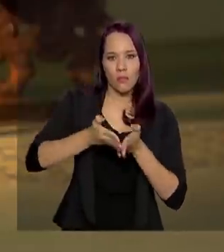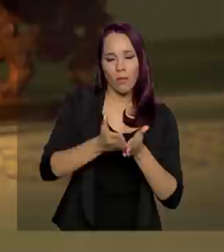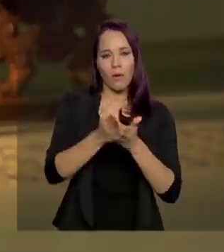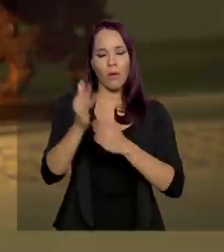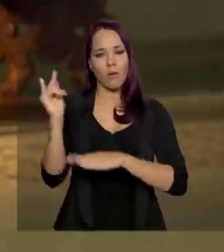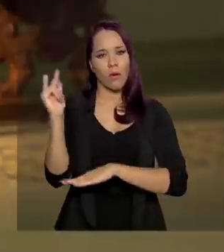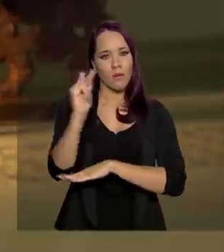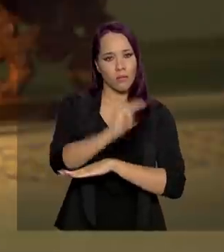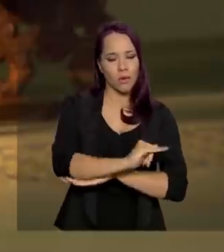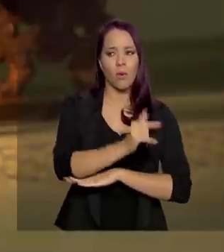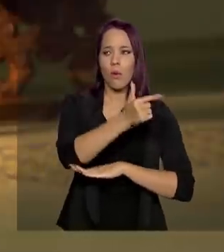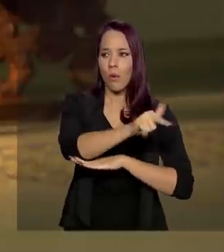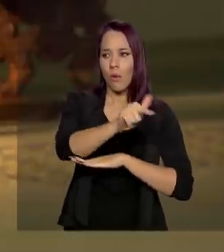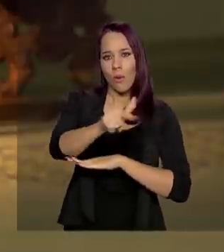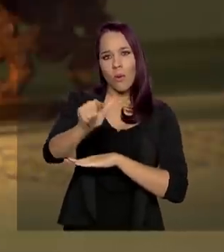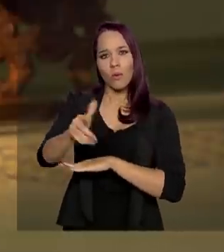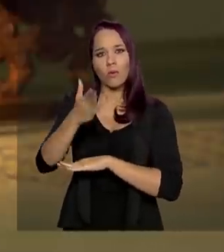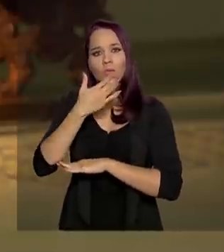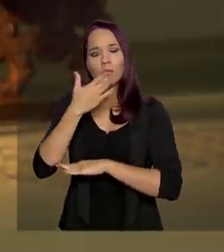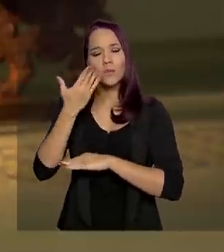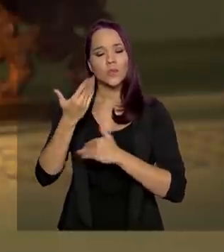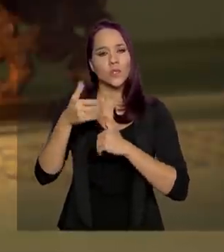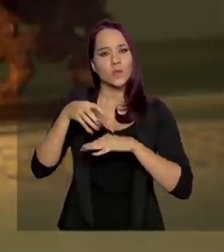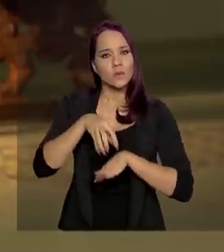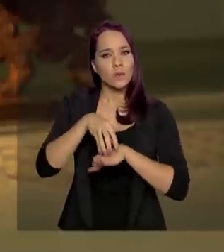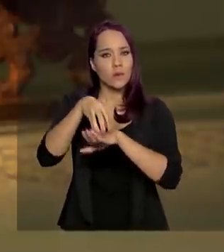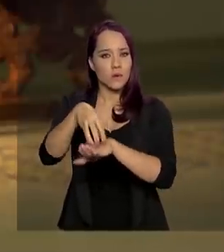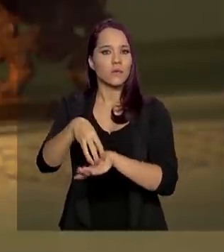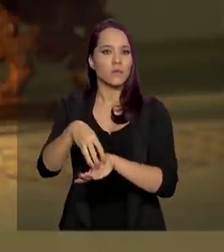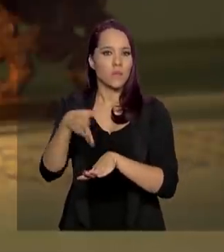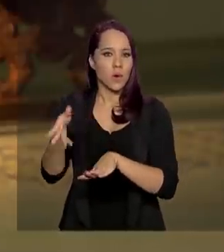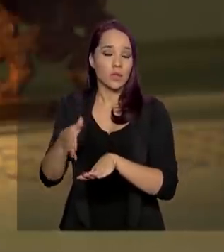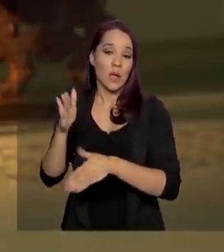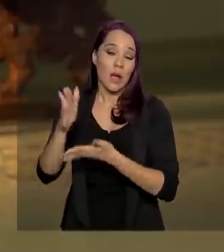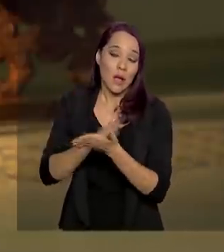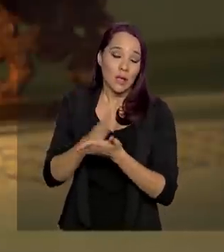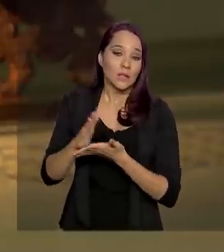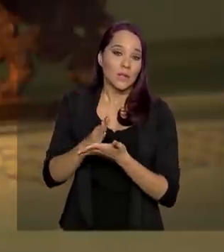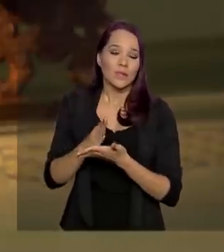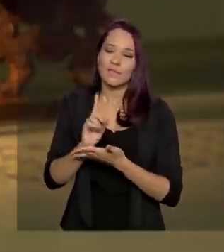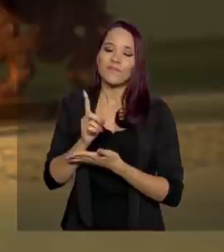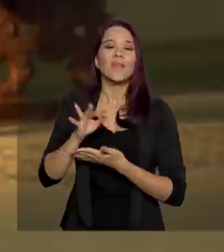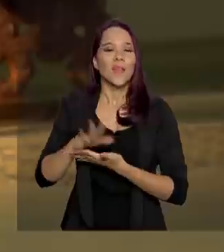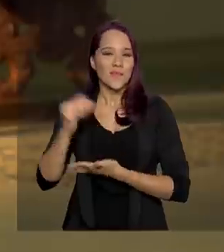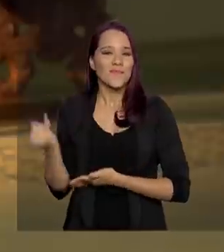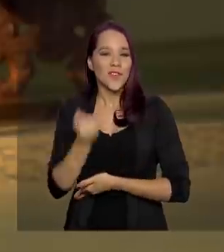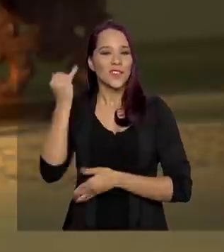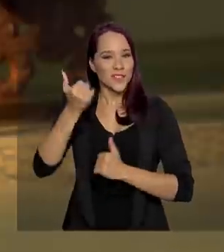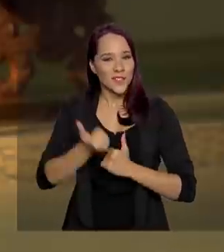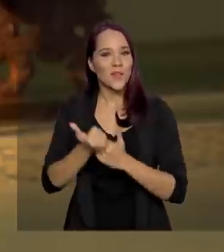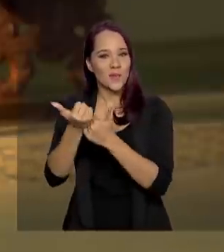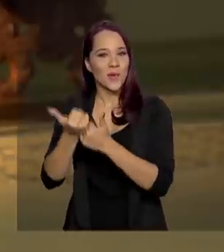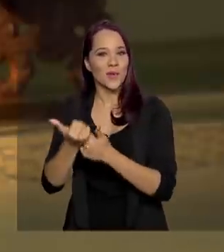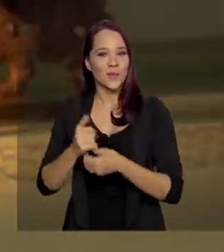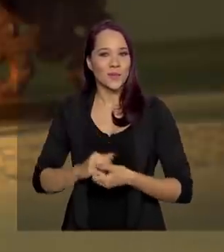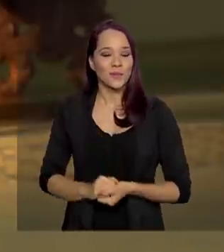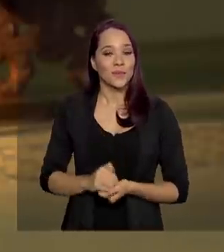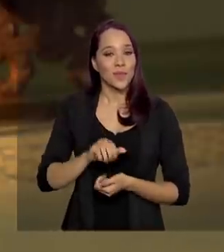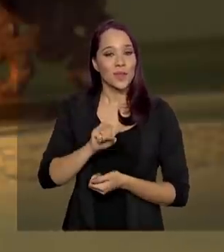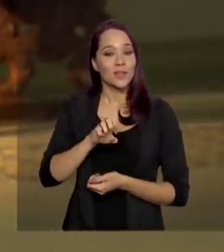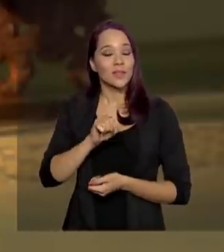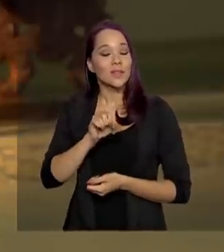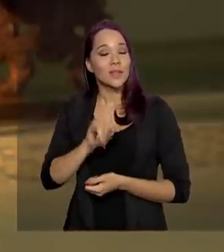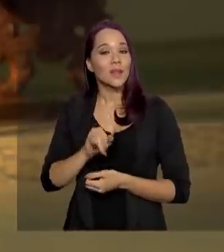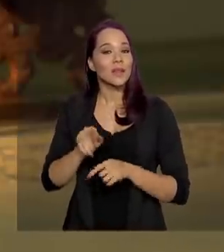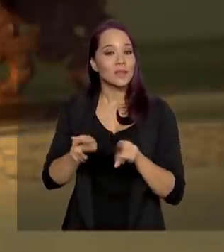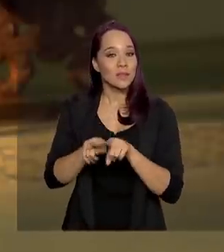aviões e outros meios de transporte, que, às vezes, não, é fundamental esse nosso apoio logístico. Então, lembrando que a CESAI também,